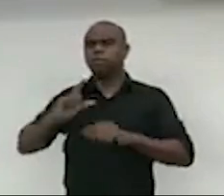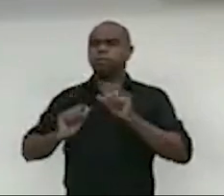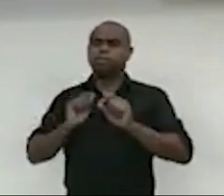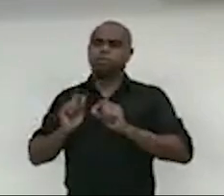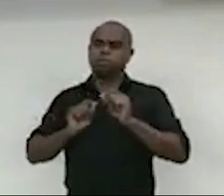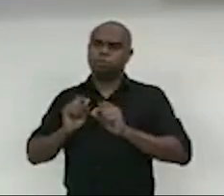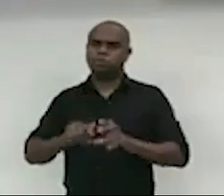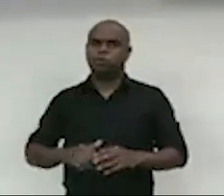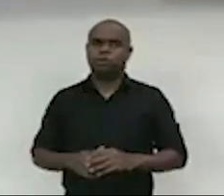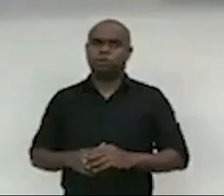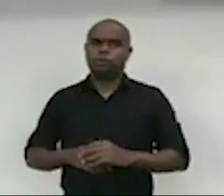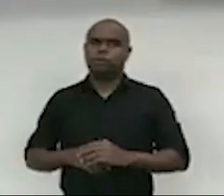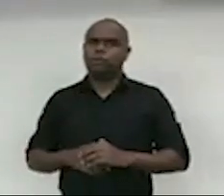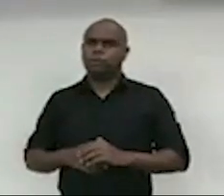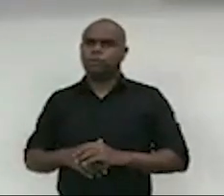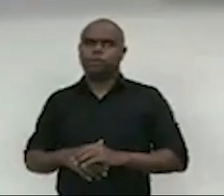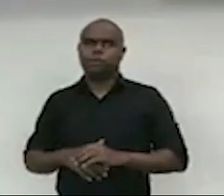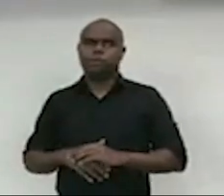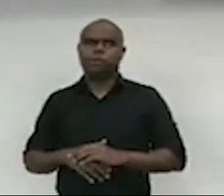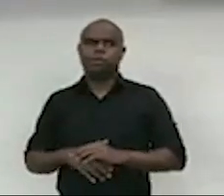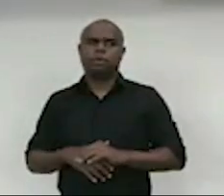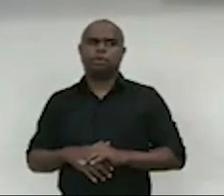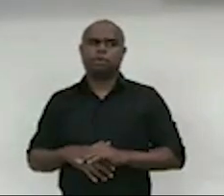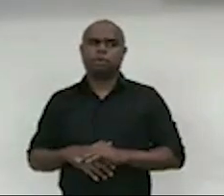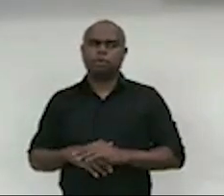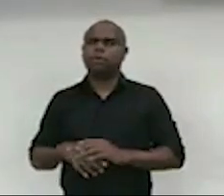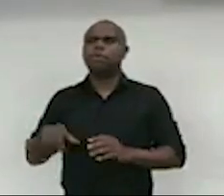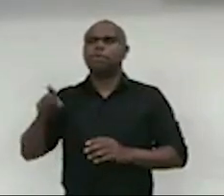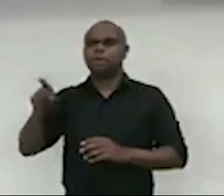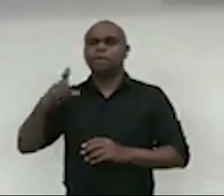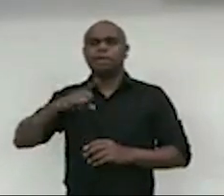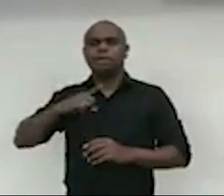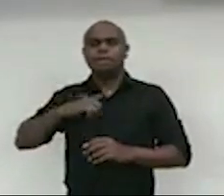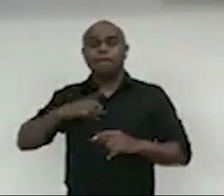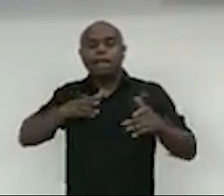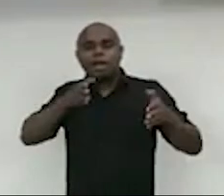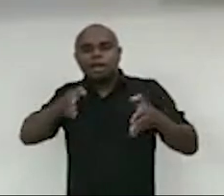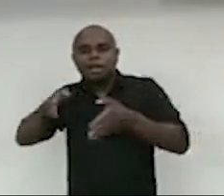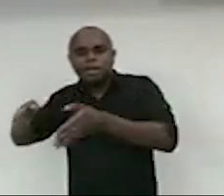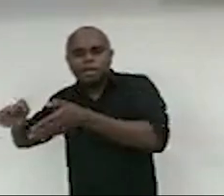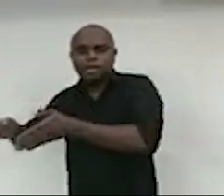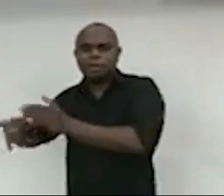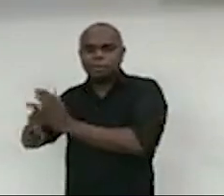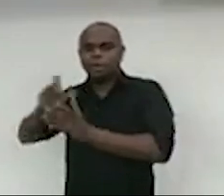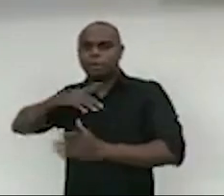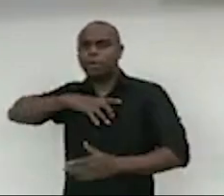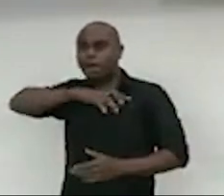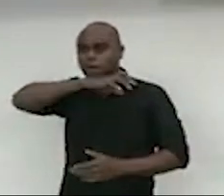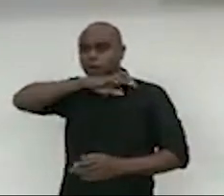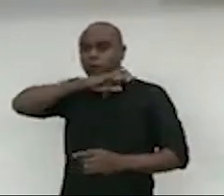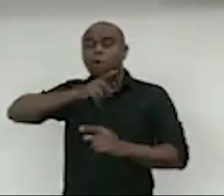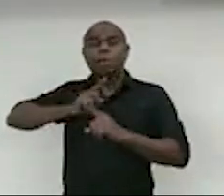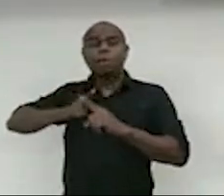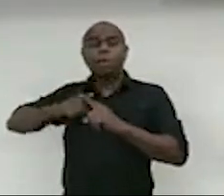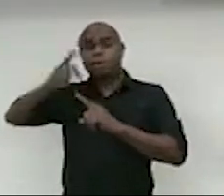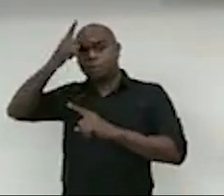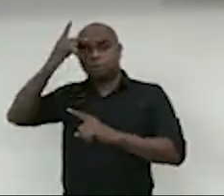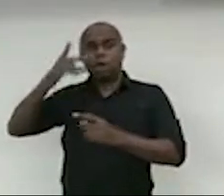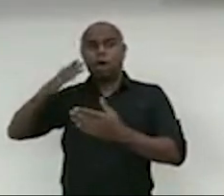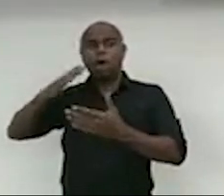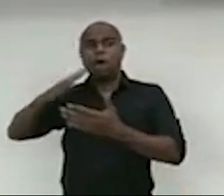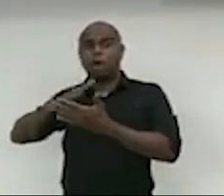cremação, até de um próprio cemitério público de animais, porque muitas pessoas,